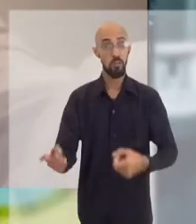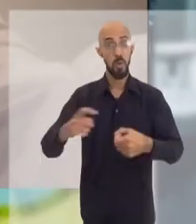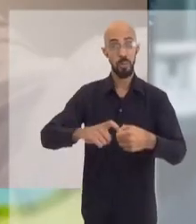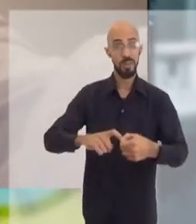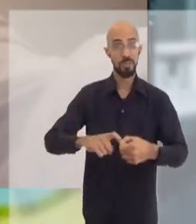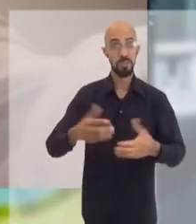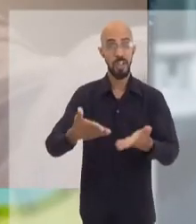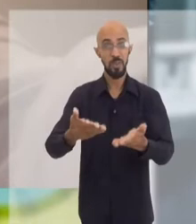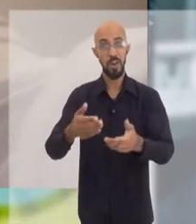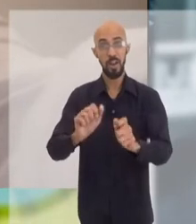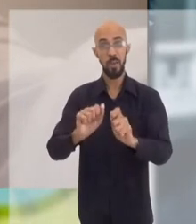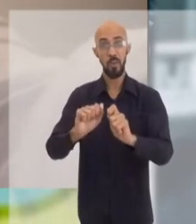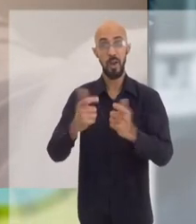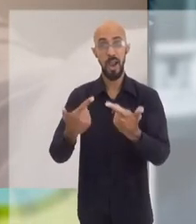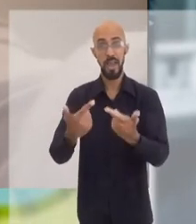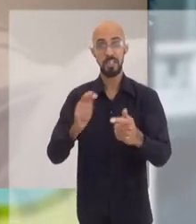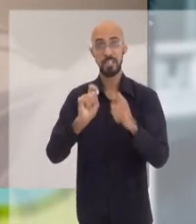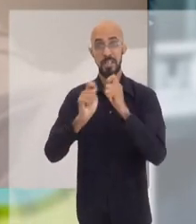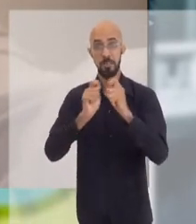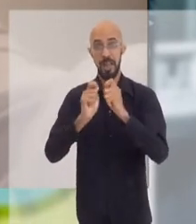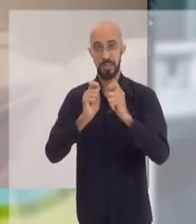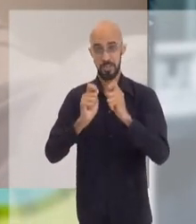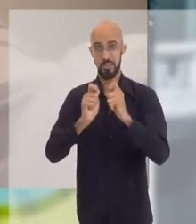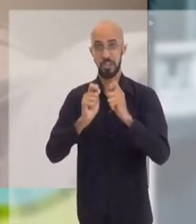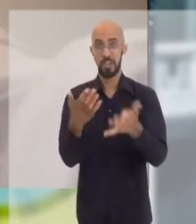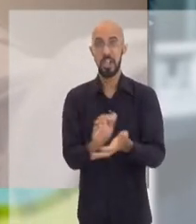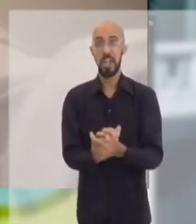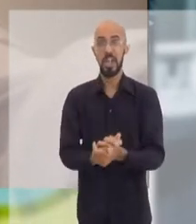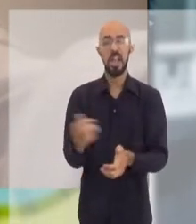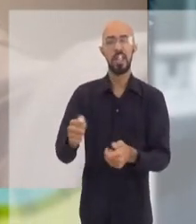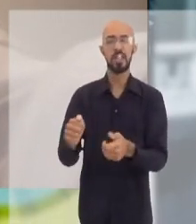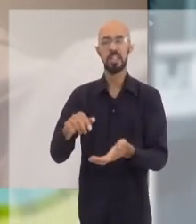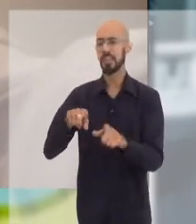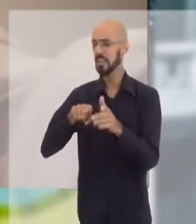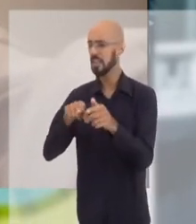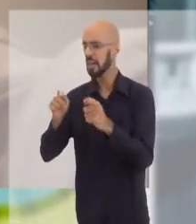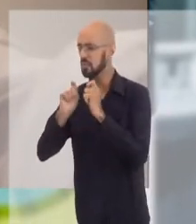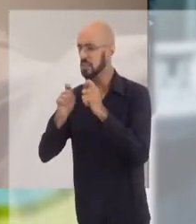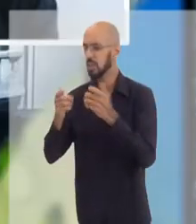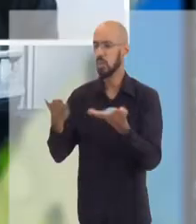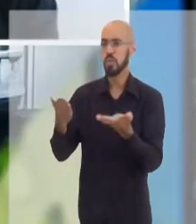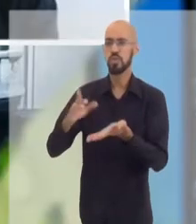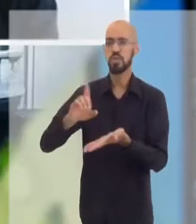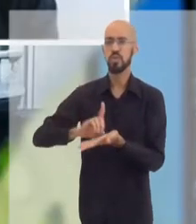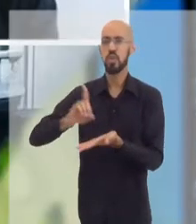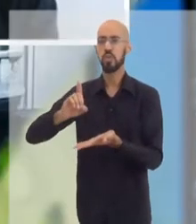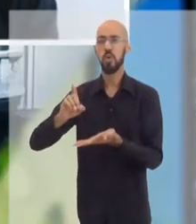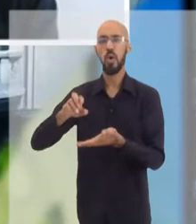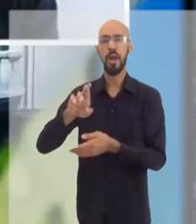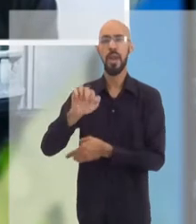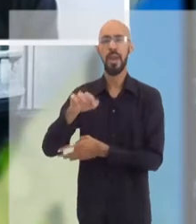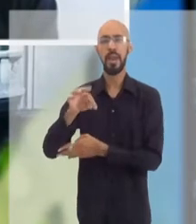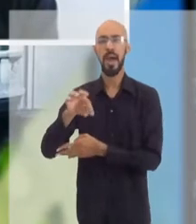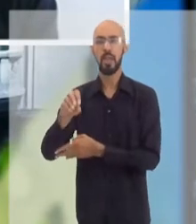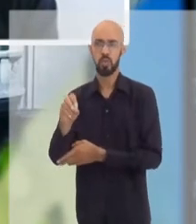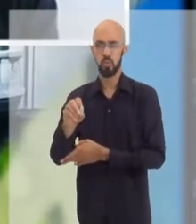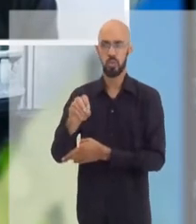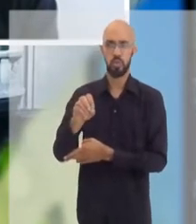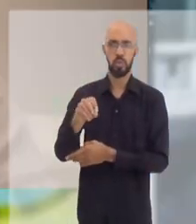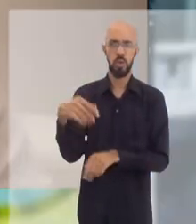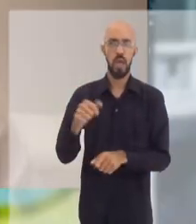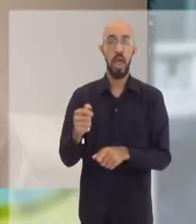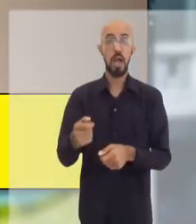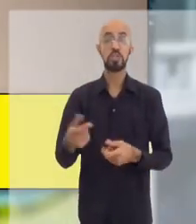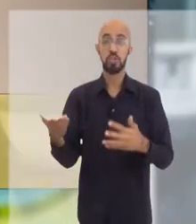Estamos de volta com o Alerj Debate, entrevistando hoje o diretor da Sociedade Brasileira Pediátrica, doutor Renato Kifuri, e